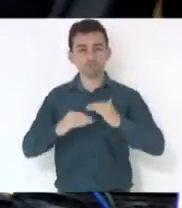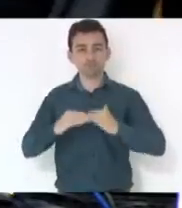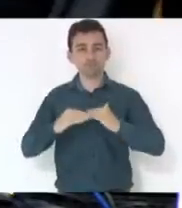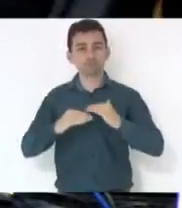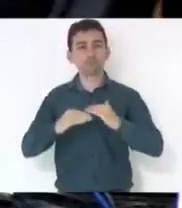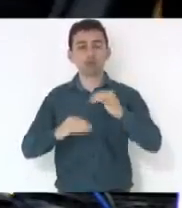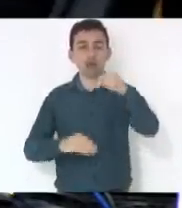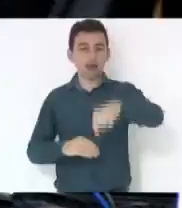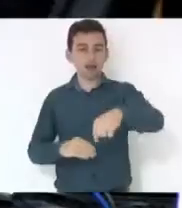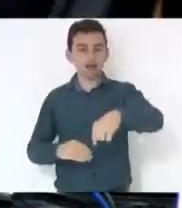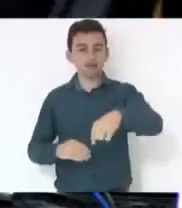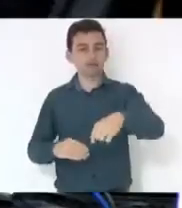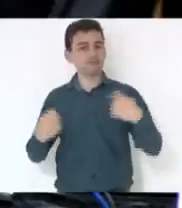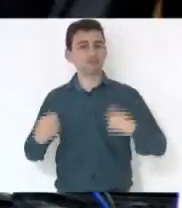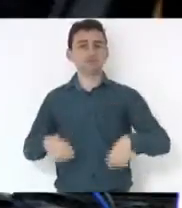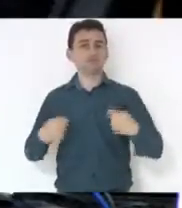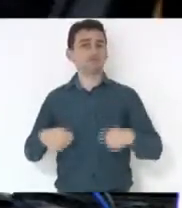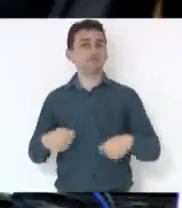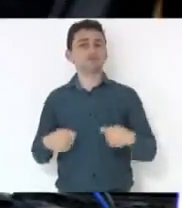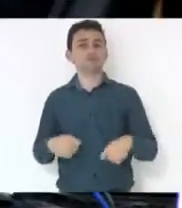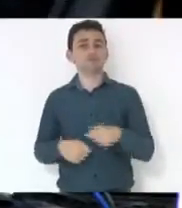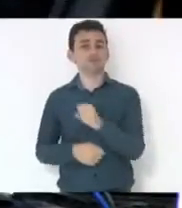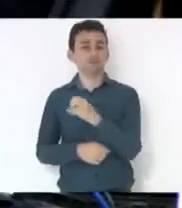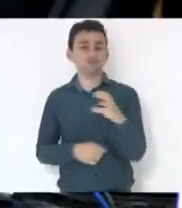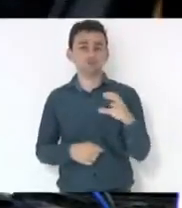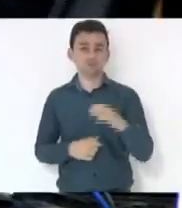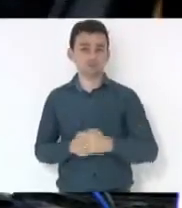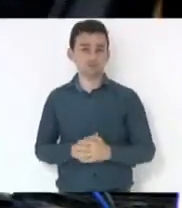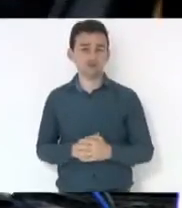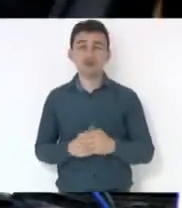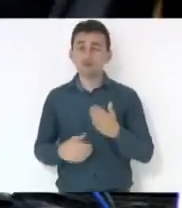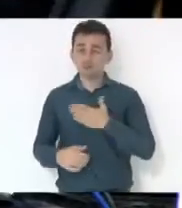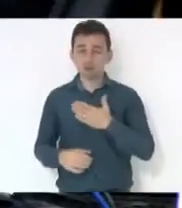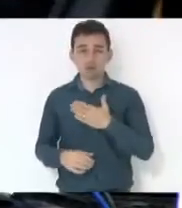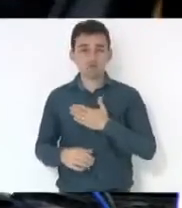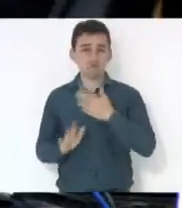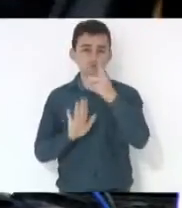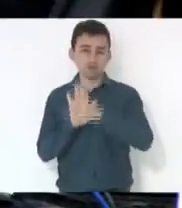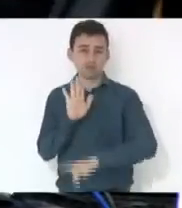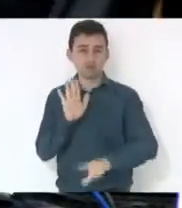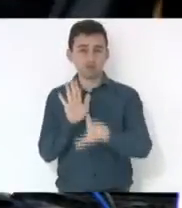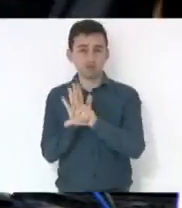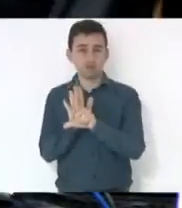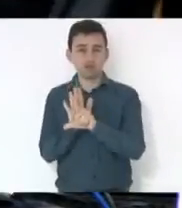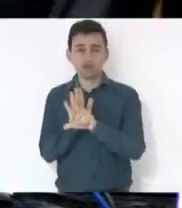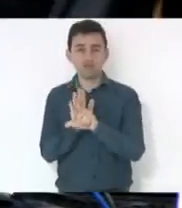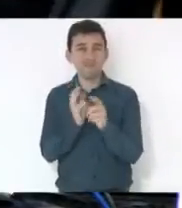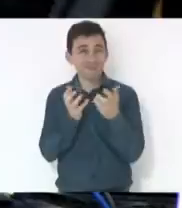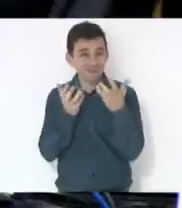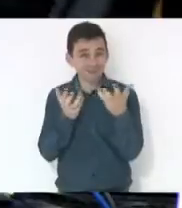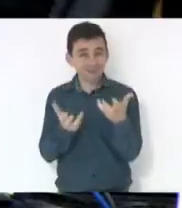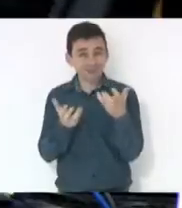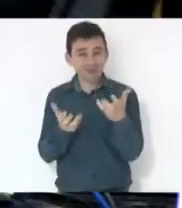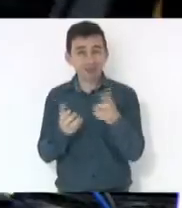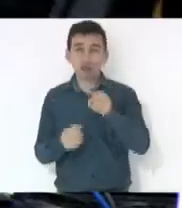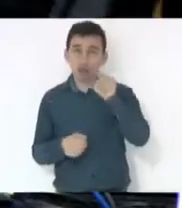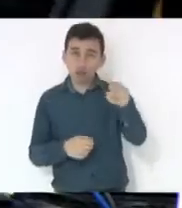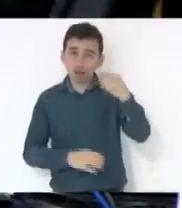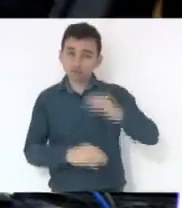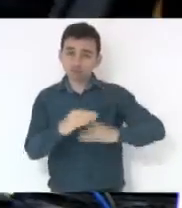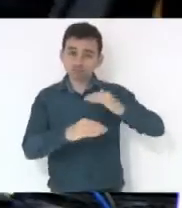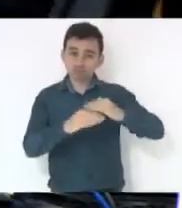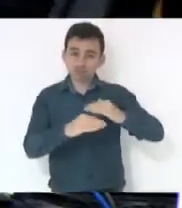faz necessário do Estado de Santa Catarina. Eu mesmo tenho um projeto de lei que também busca a equidade na mesa diretora do parlamento, que as